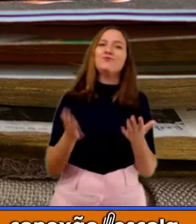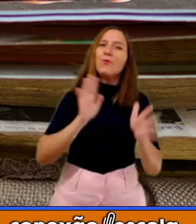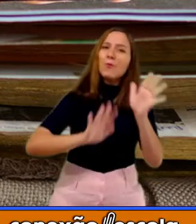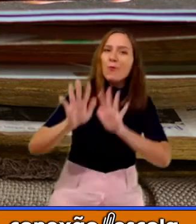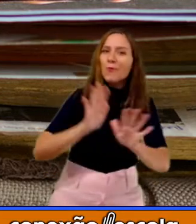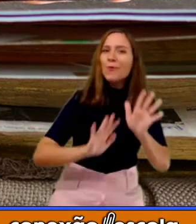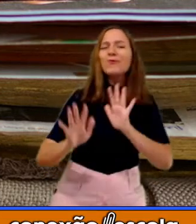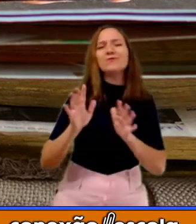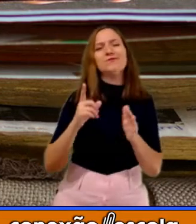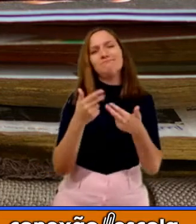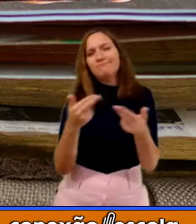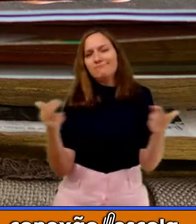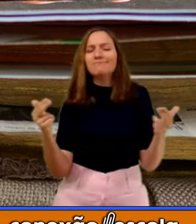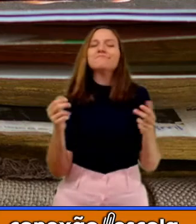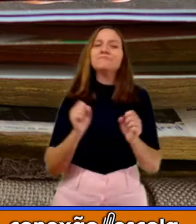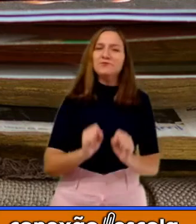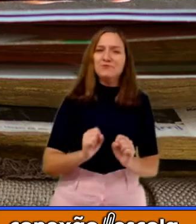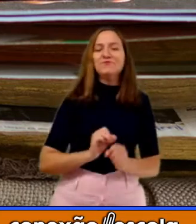cuida, entre outros.